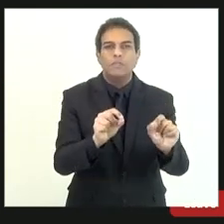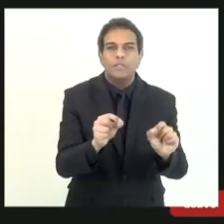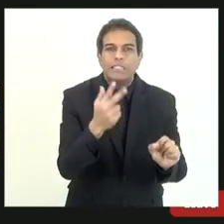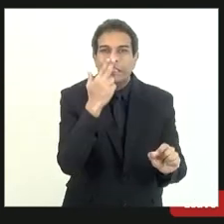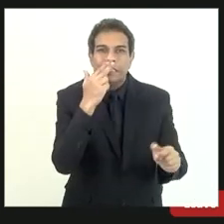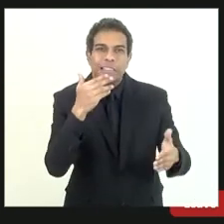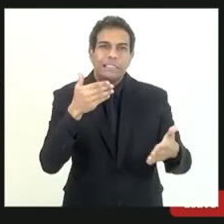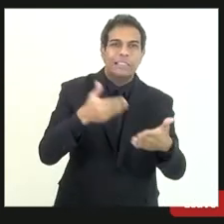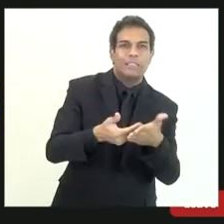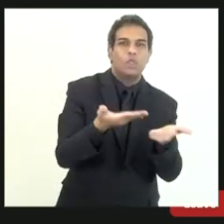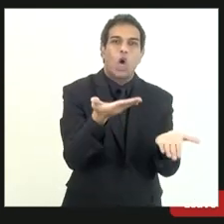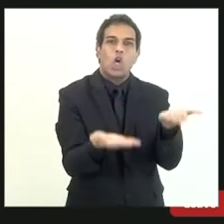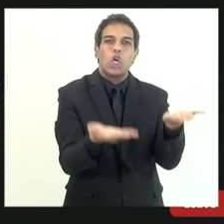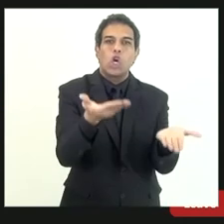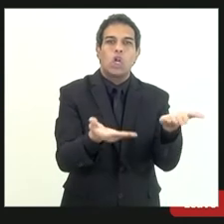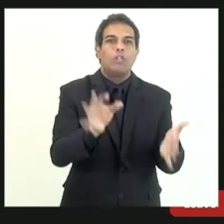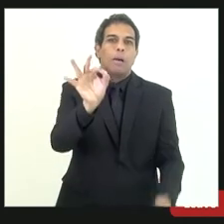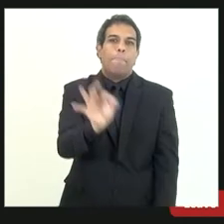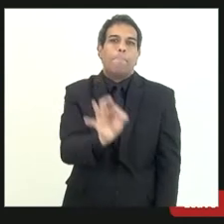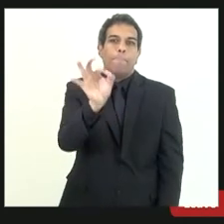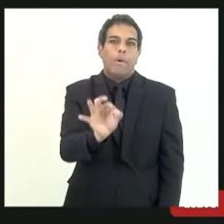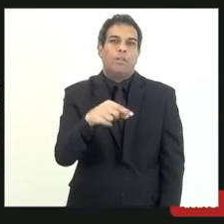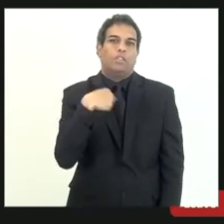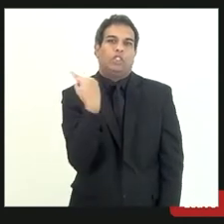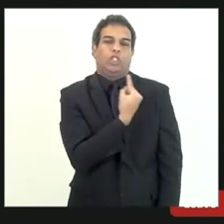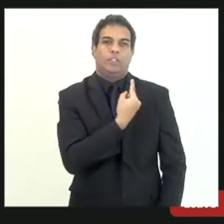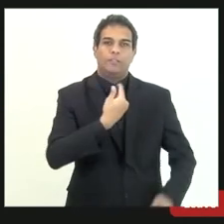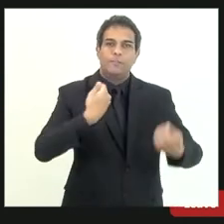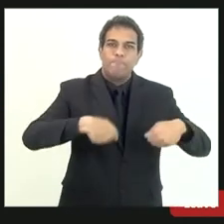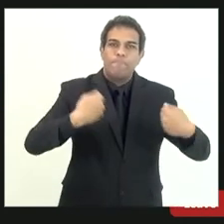chegar no equilíbrio acho mais razoável